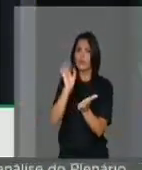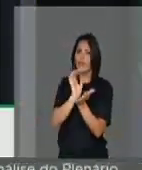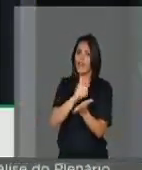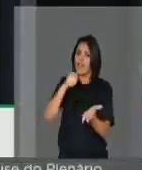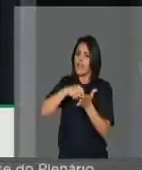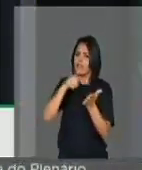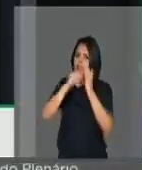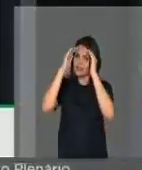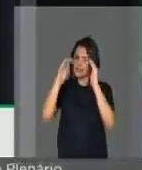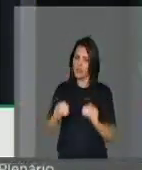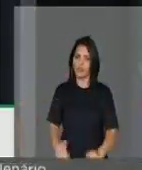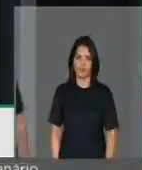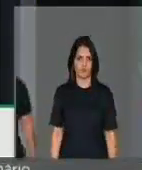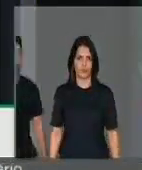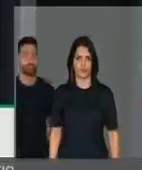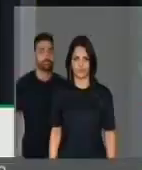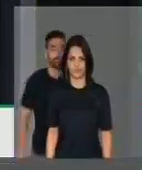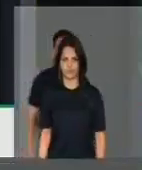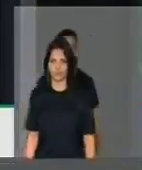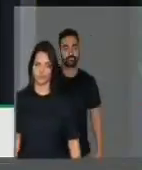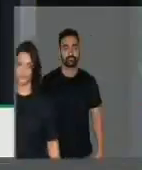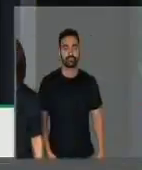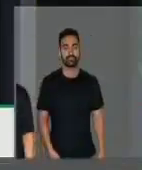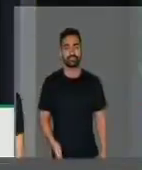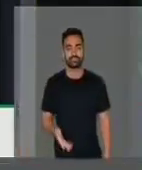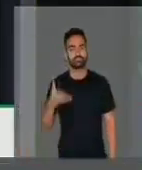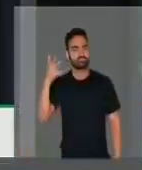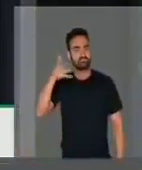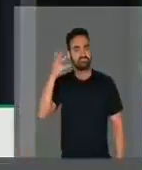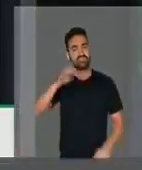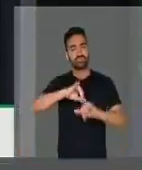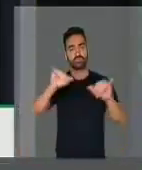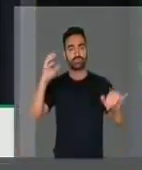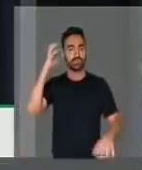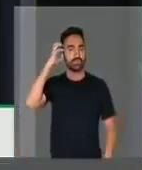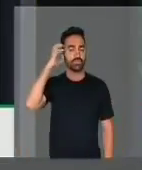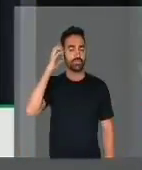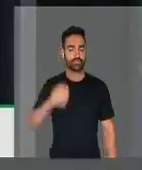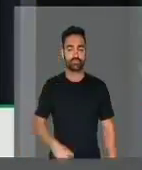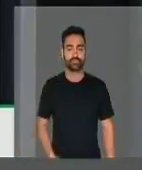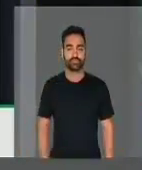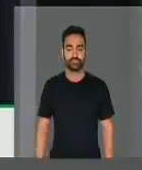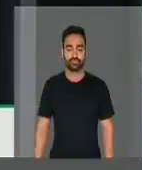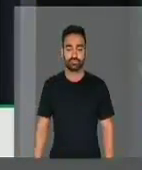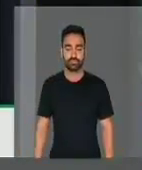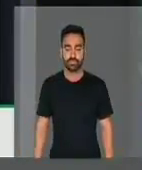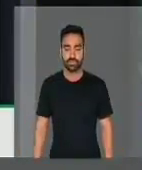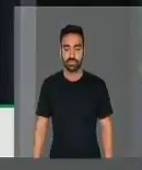exige respeito. Senhor Presidente, eu gostaria que este pronunciamento fosse divulgado nos zonais desta Casa, em especial na Voz do Brasil.